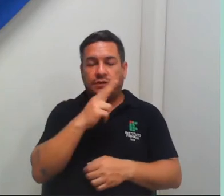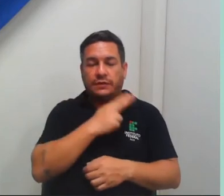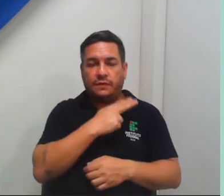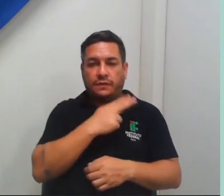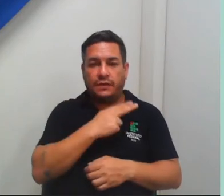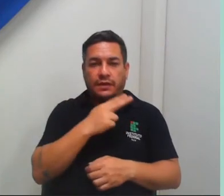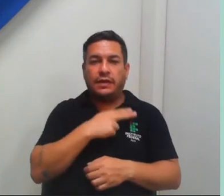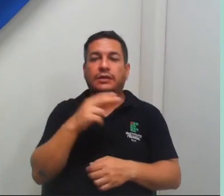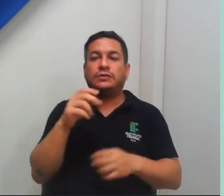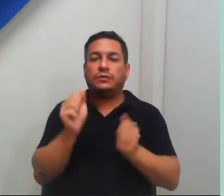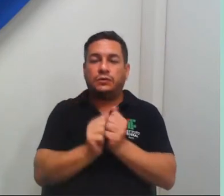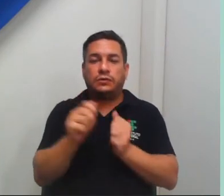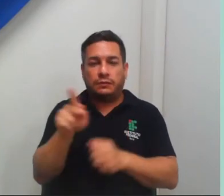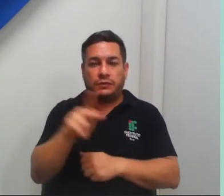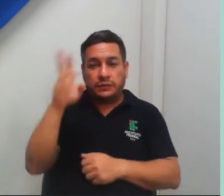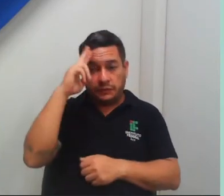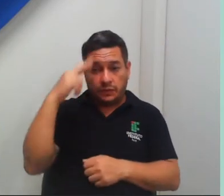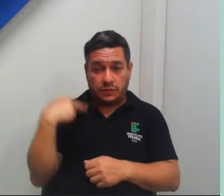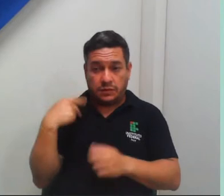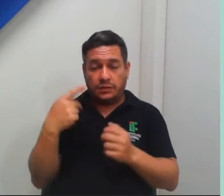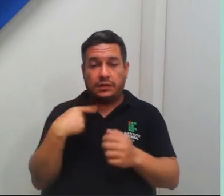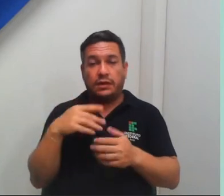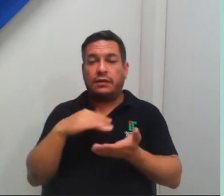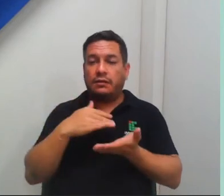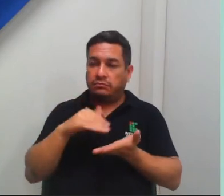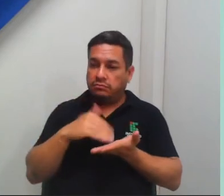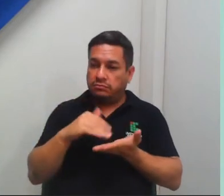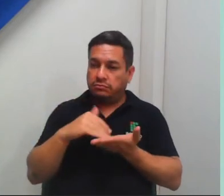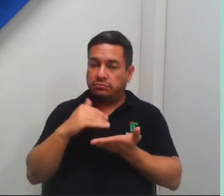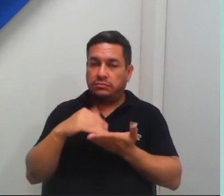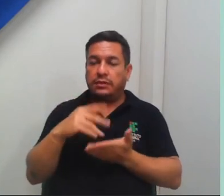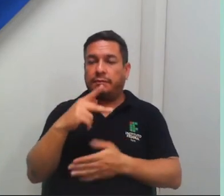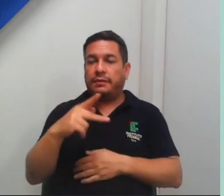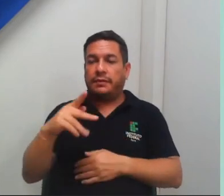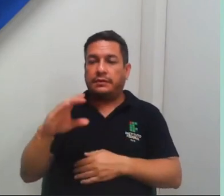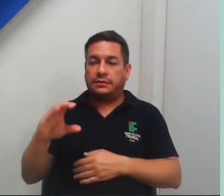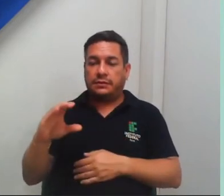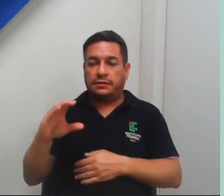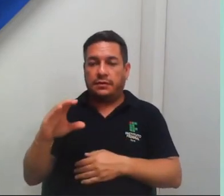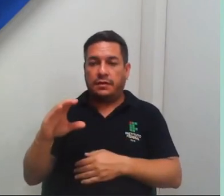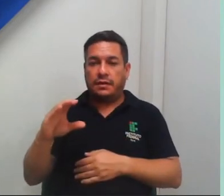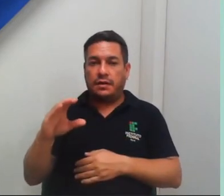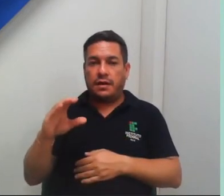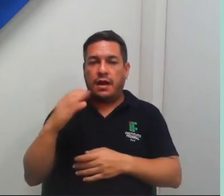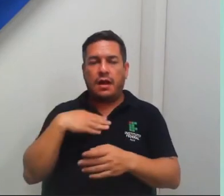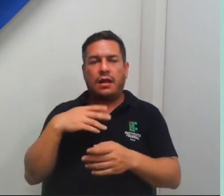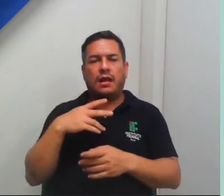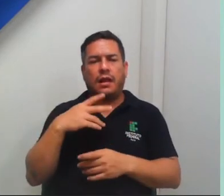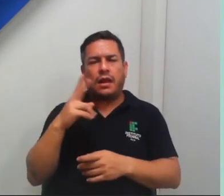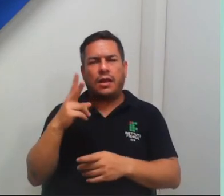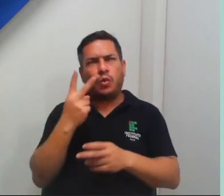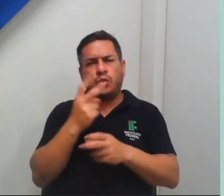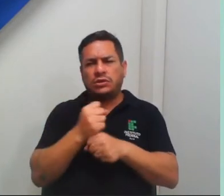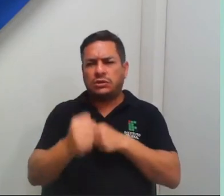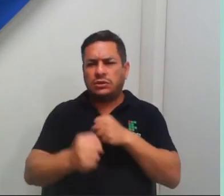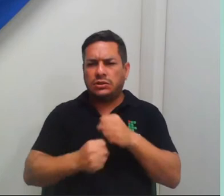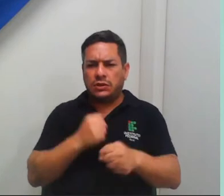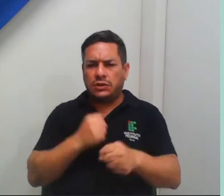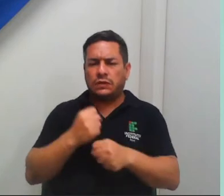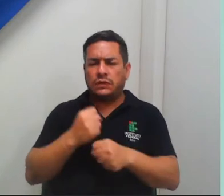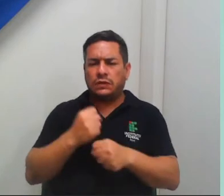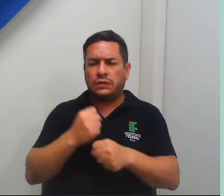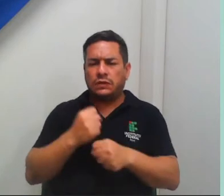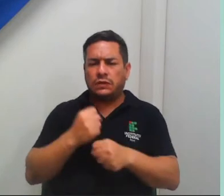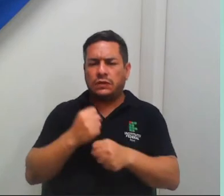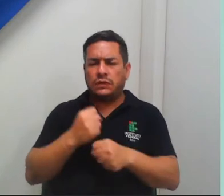reitora, eles estavam como secretários na SBPC, e aí fica a cada dois anos o bienio, e já ia